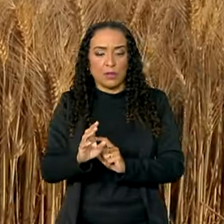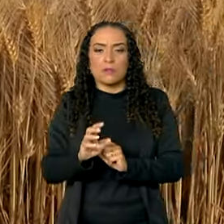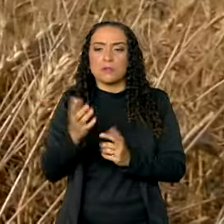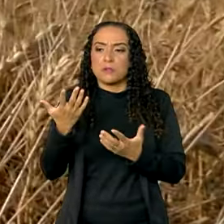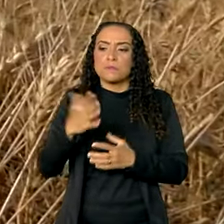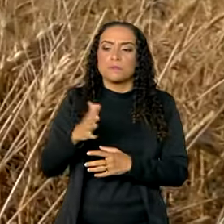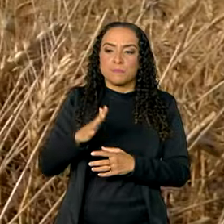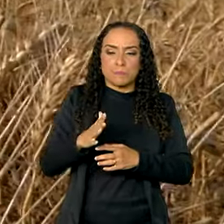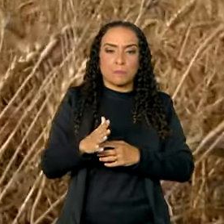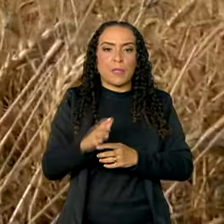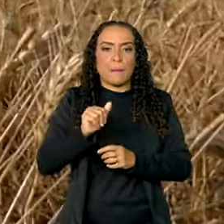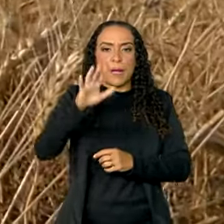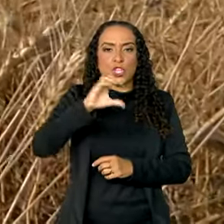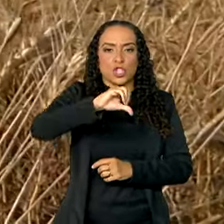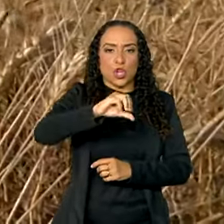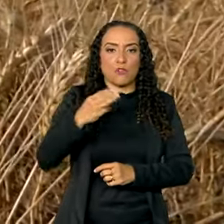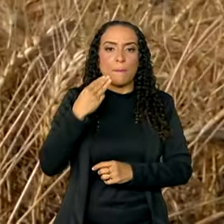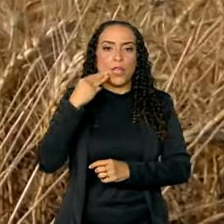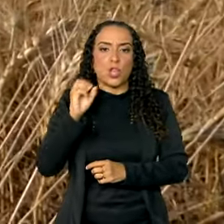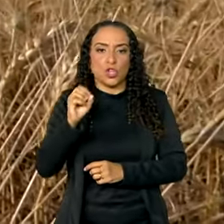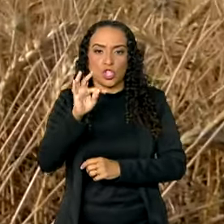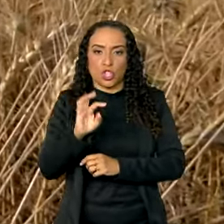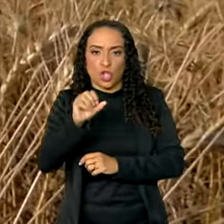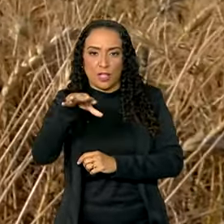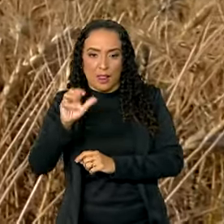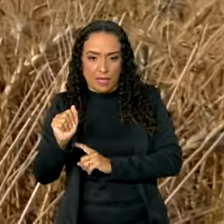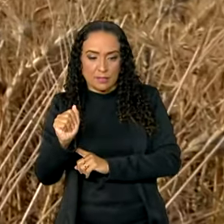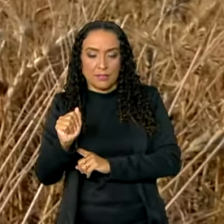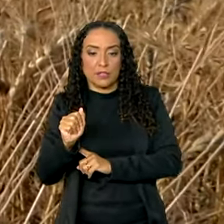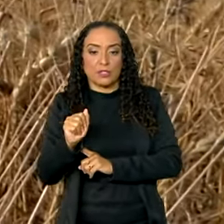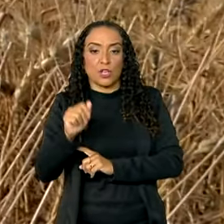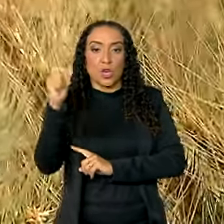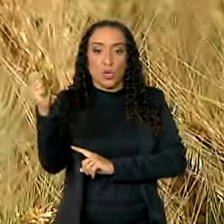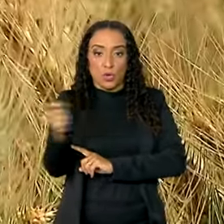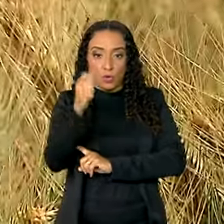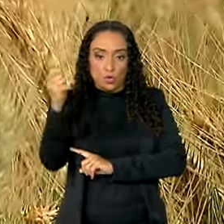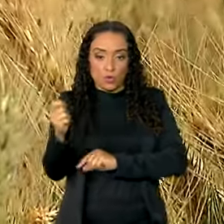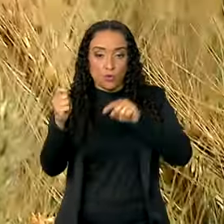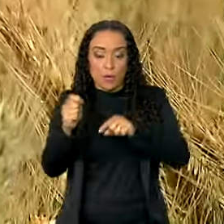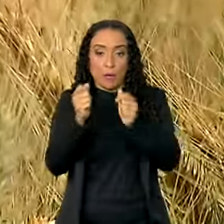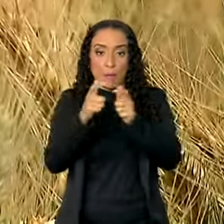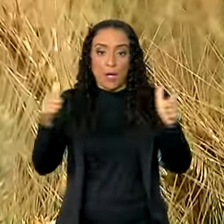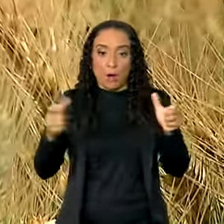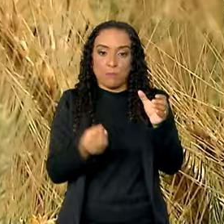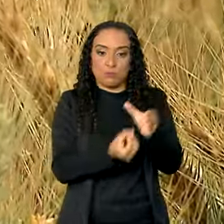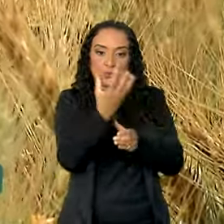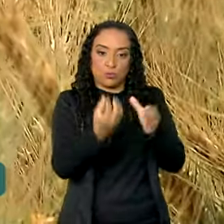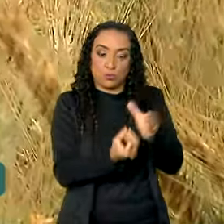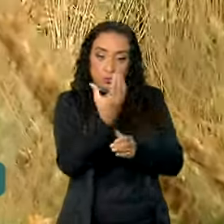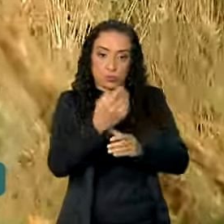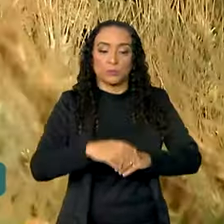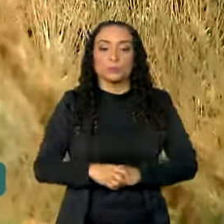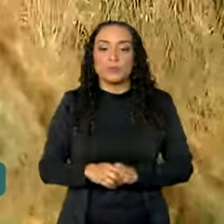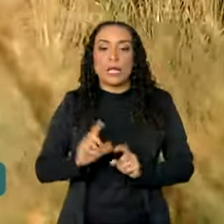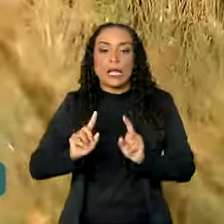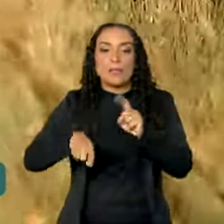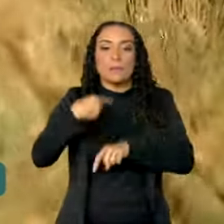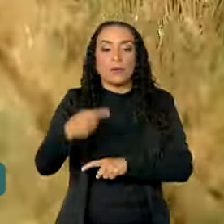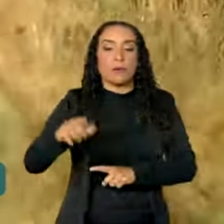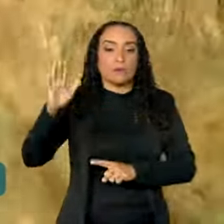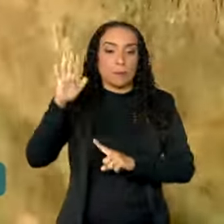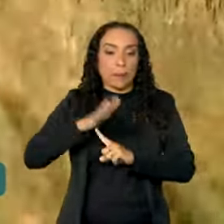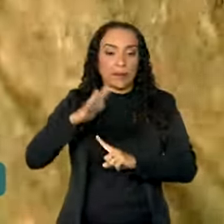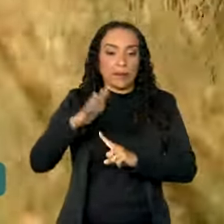estimativa de mais de 9 milhões de toneladas. O Rio Grande do Sul é o maior produtor do grão, seguido pelo